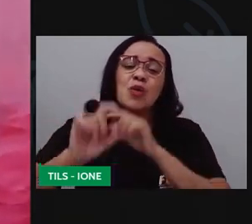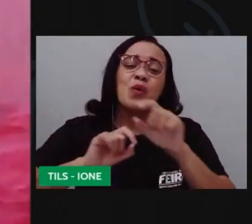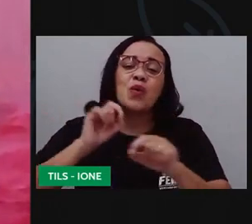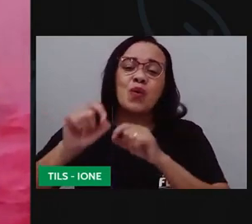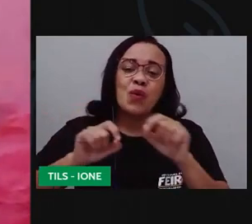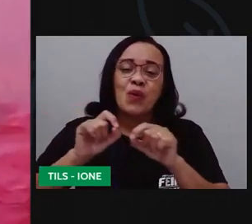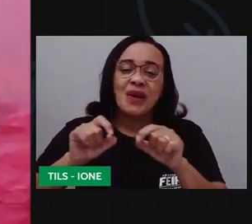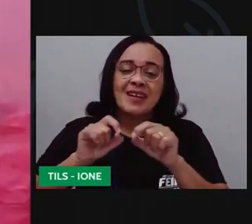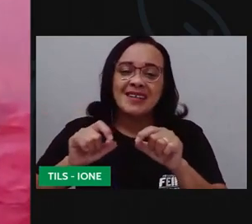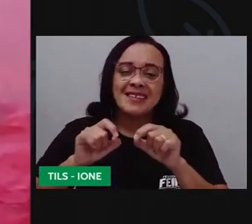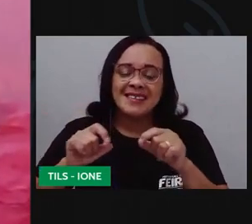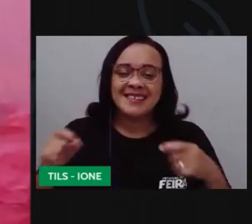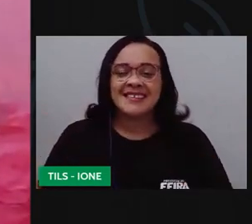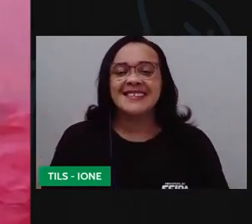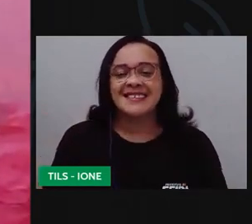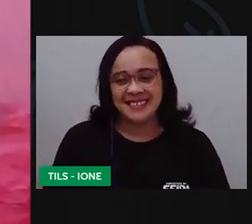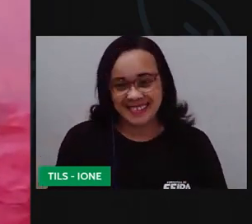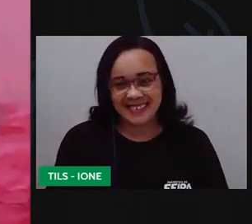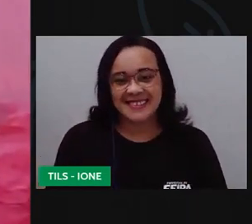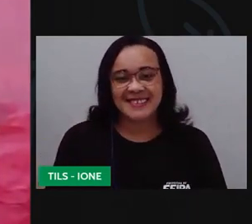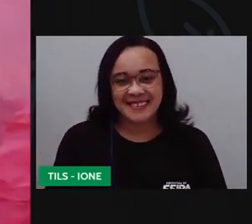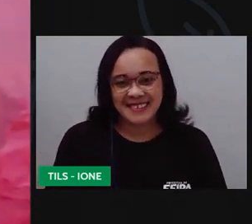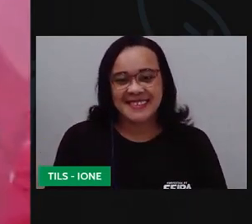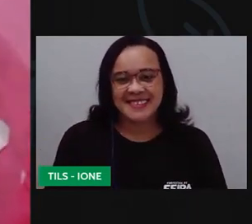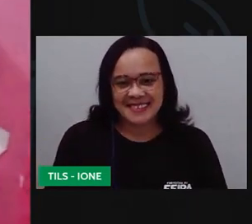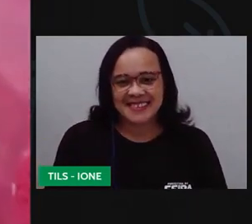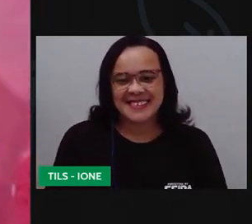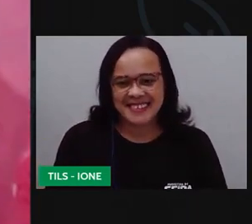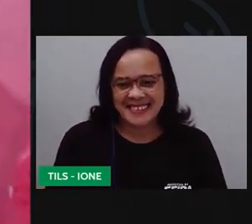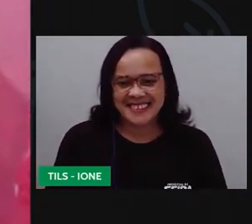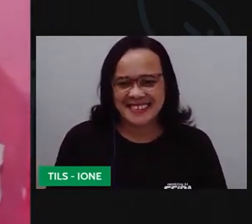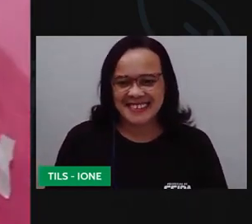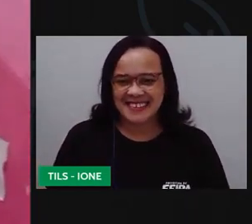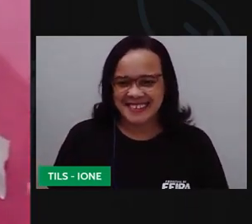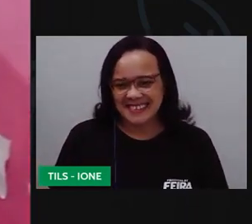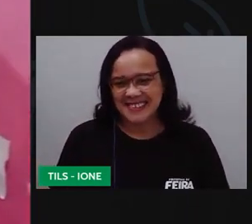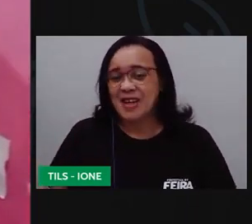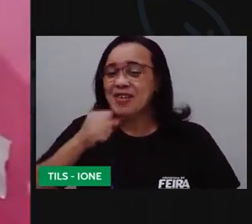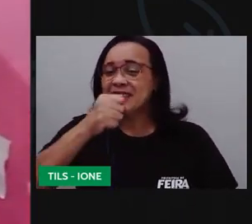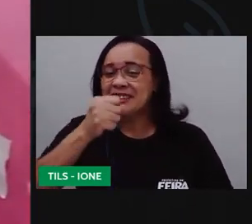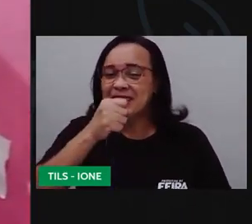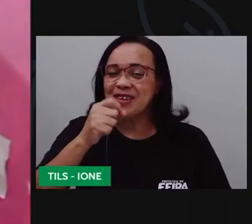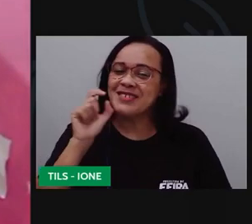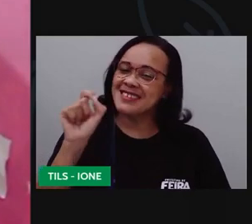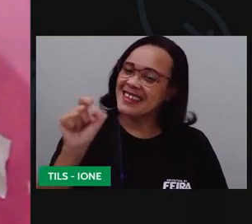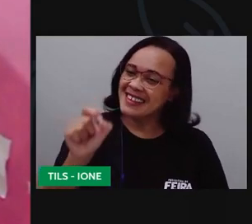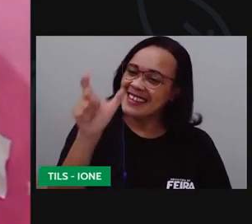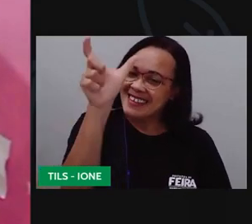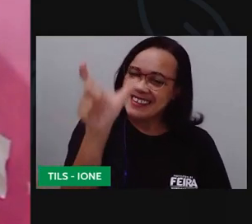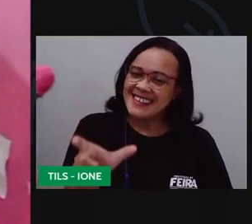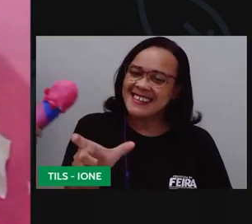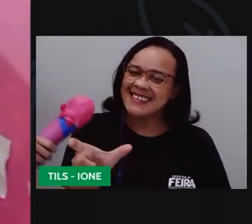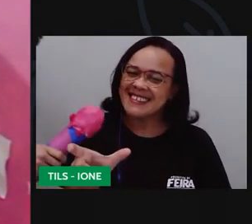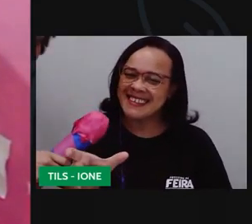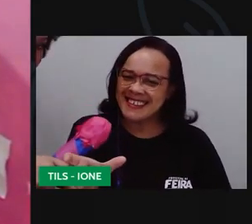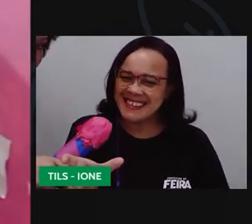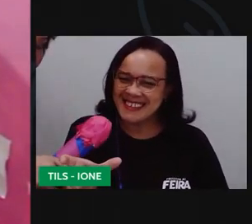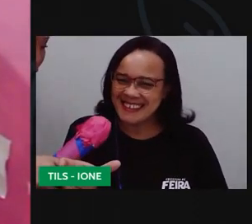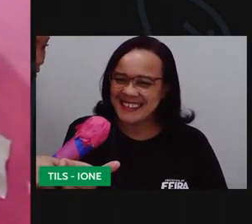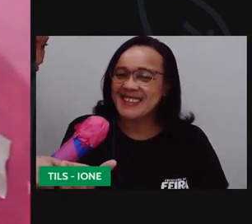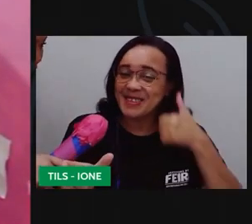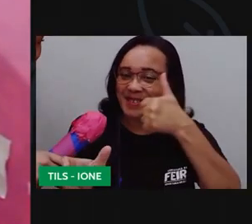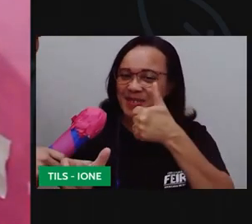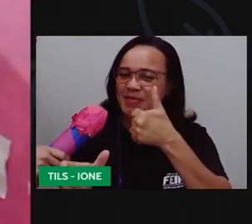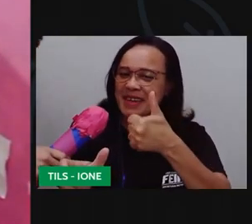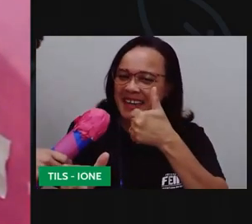entrevistar quem? ela vai entrevistar a pessoa que está aqui vamos entrevistar quem? olha só tudo